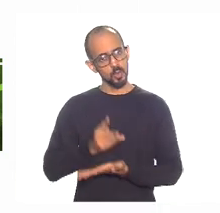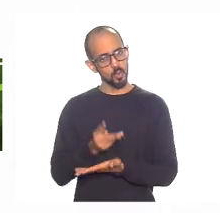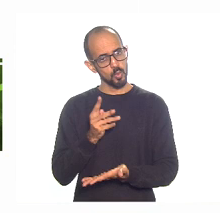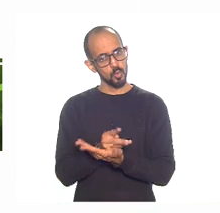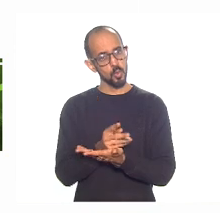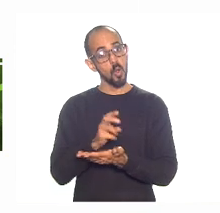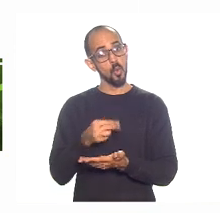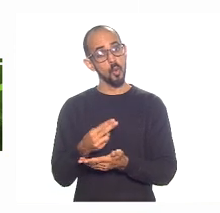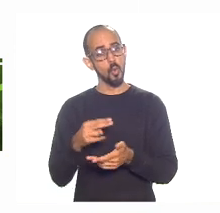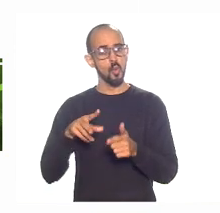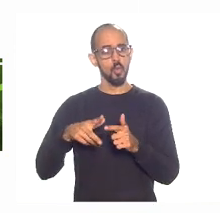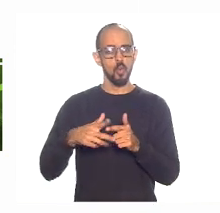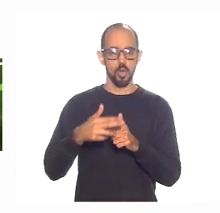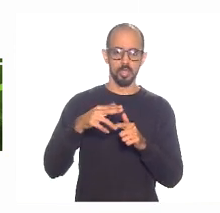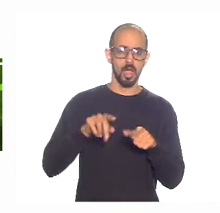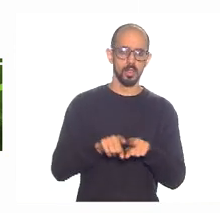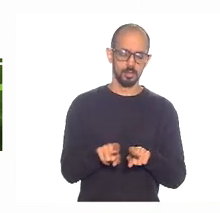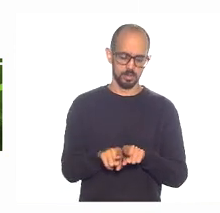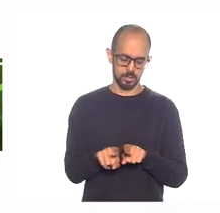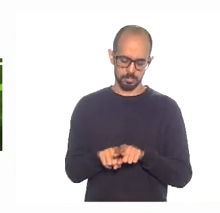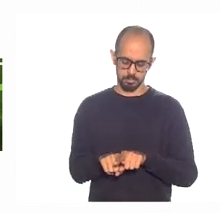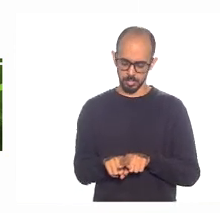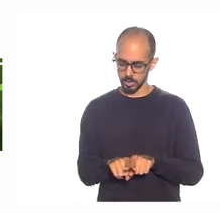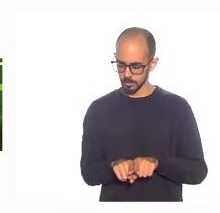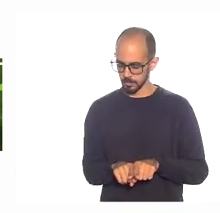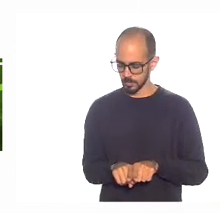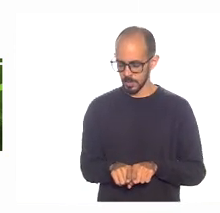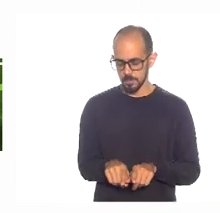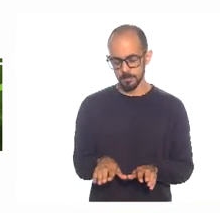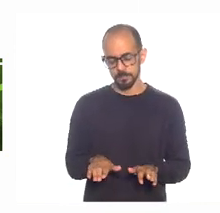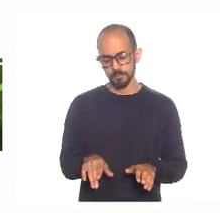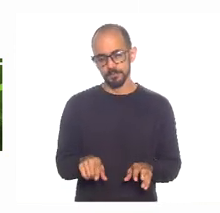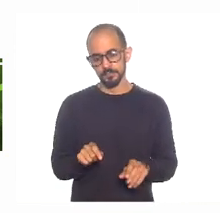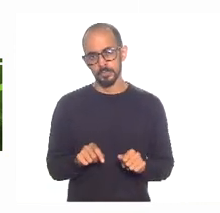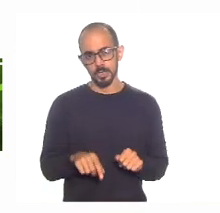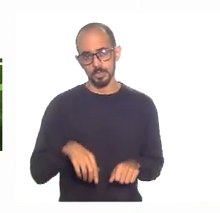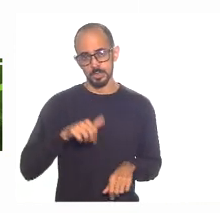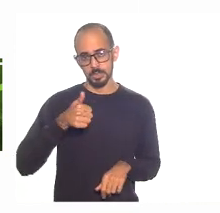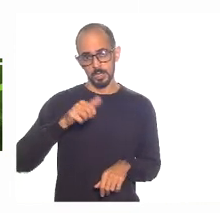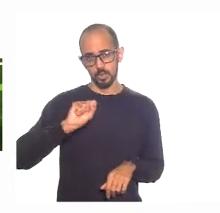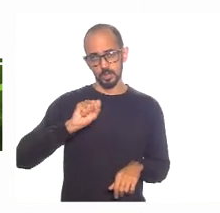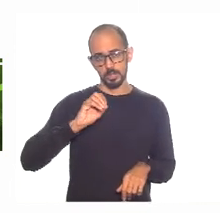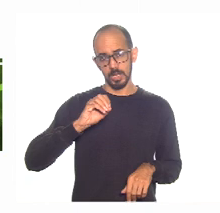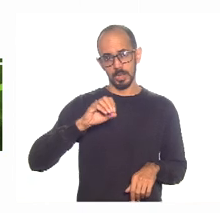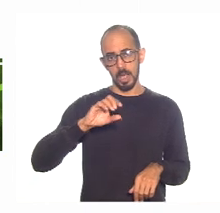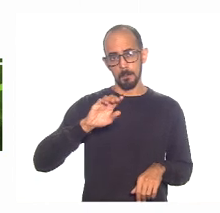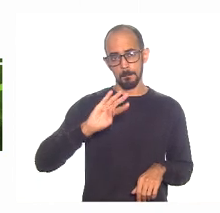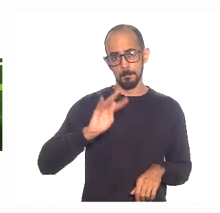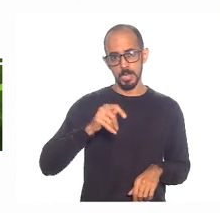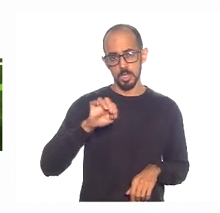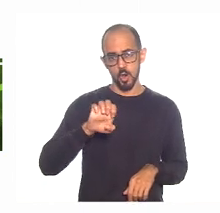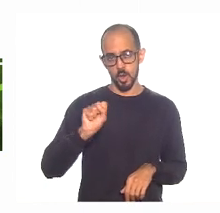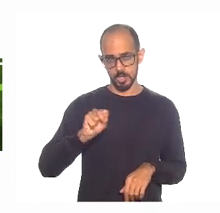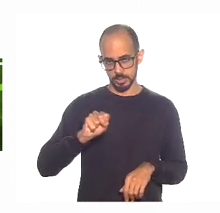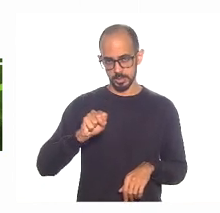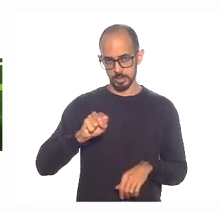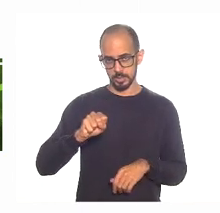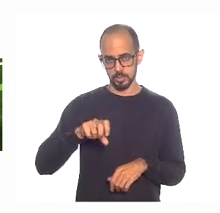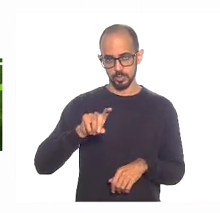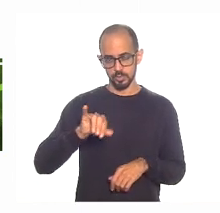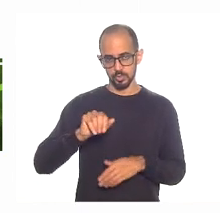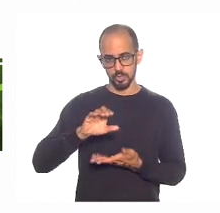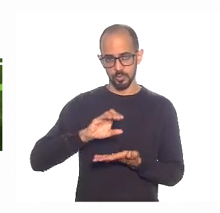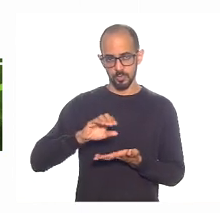e até novos que eventualmente podem ser feitos. Aquela coisa de 180 bilhões, que o Tribunal de Contos publicou uma vez, aquilo foi uma